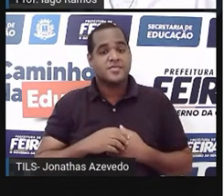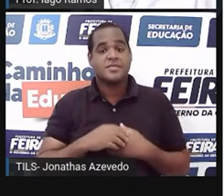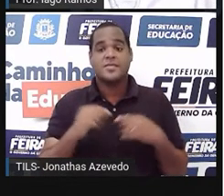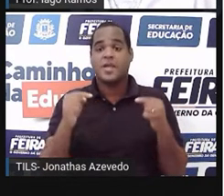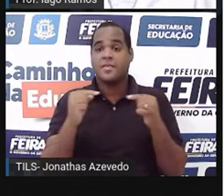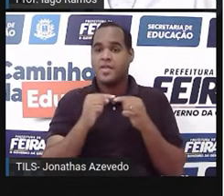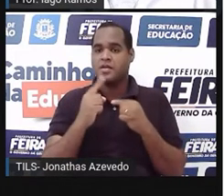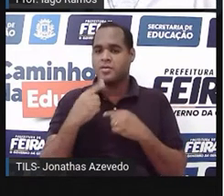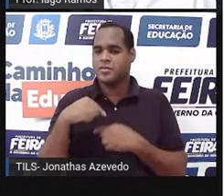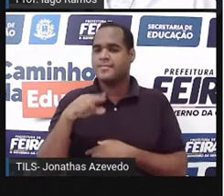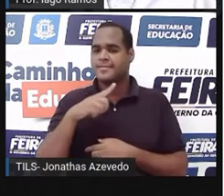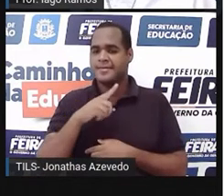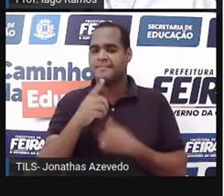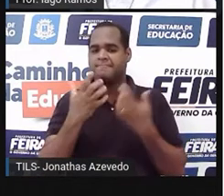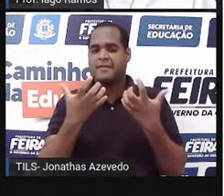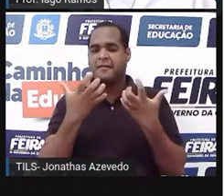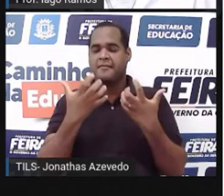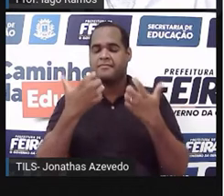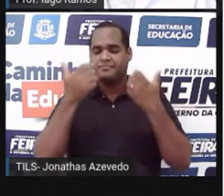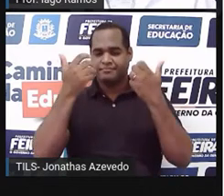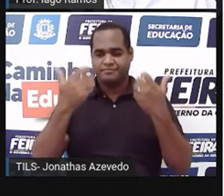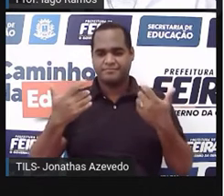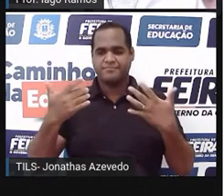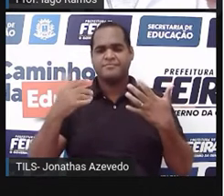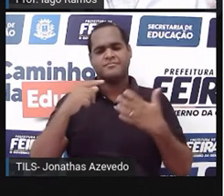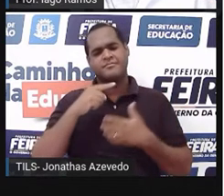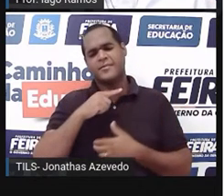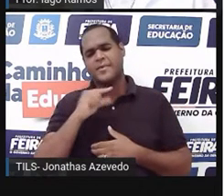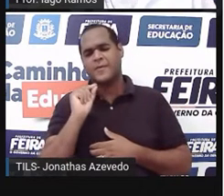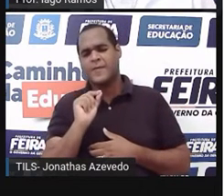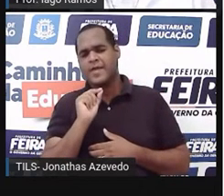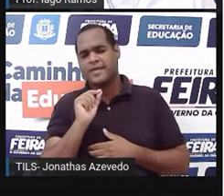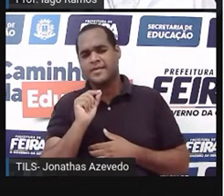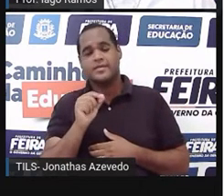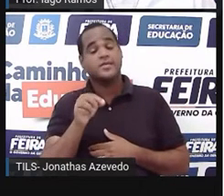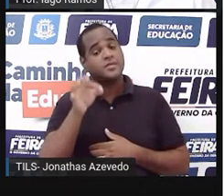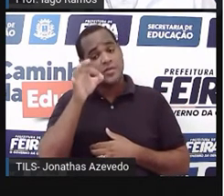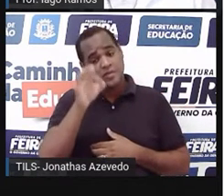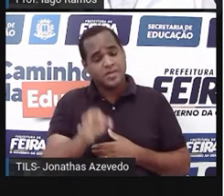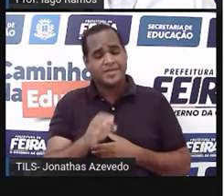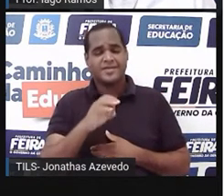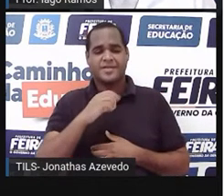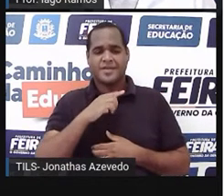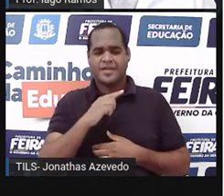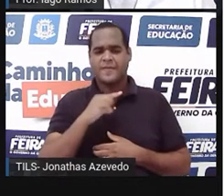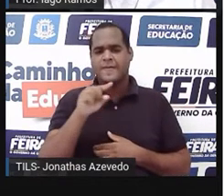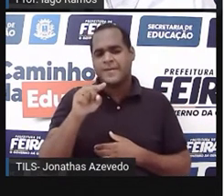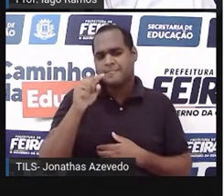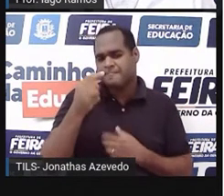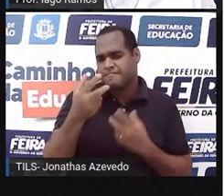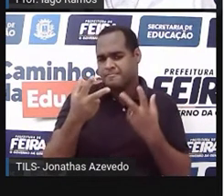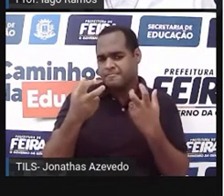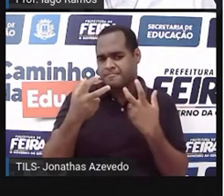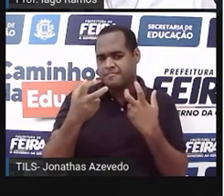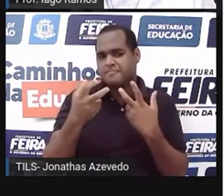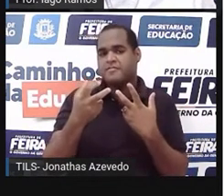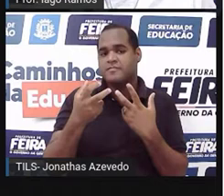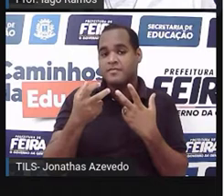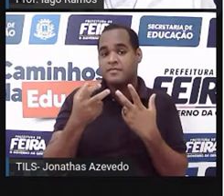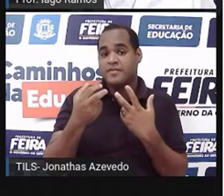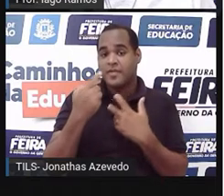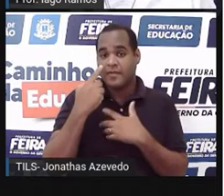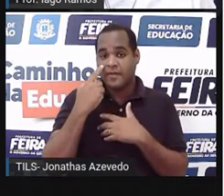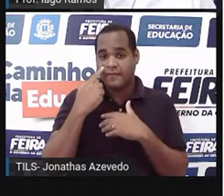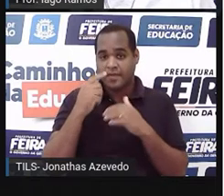tipo de número que a gente quer falar aqui? Eu tenho certeza, né? Que você já deve estar percebendo ali o seguinte. Olha, aqueles que estão